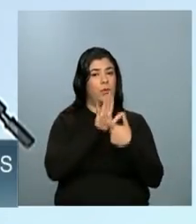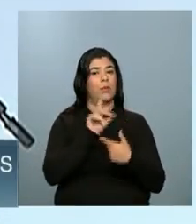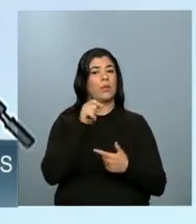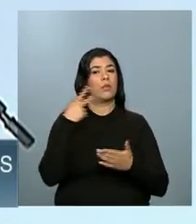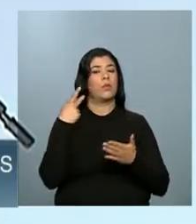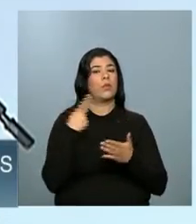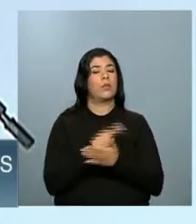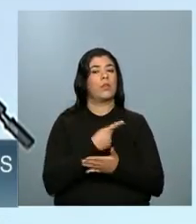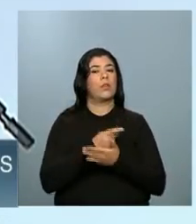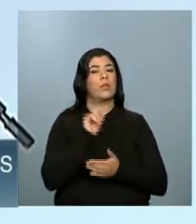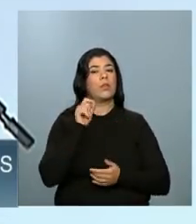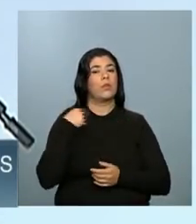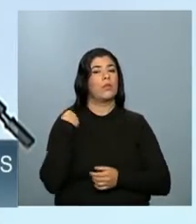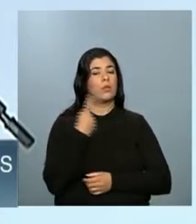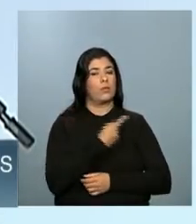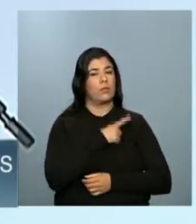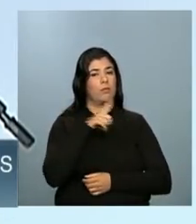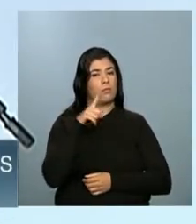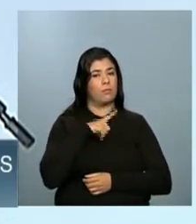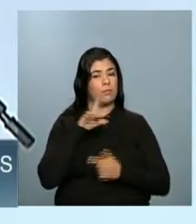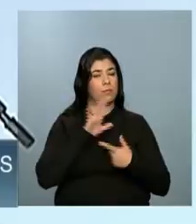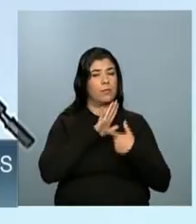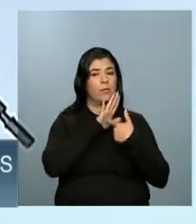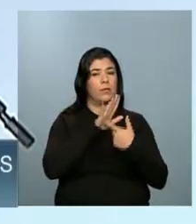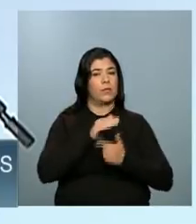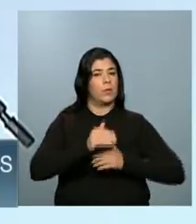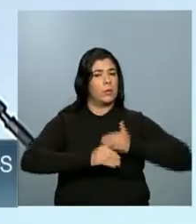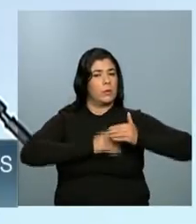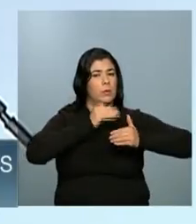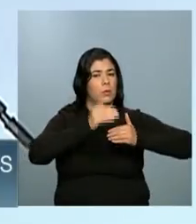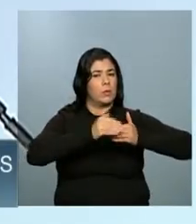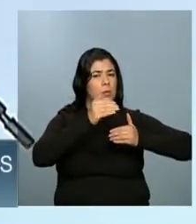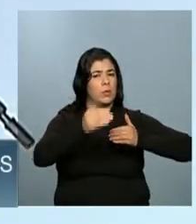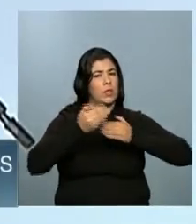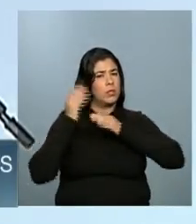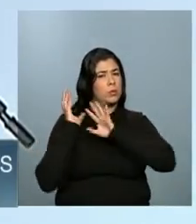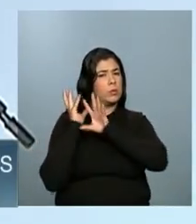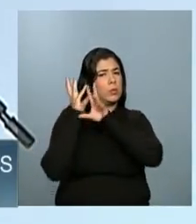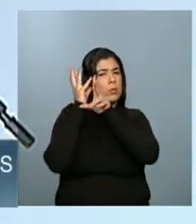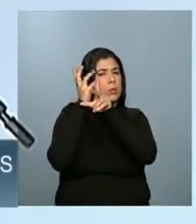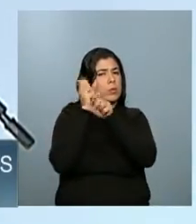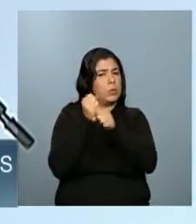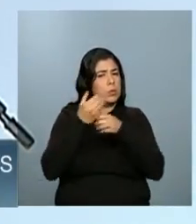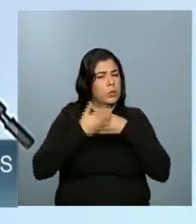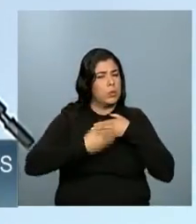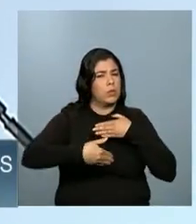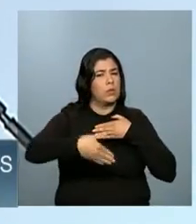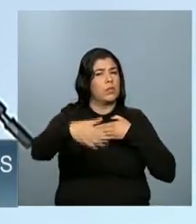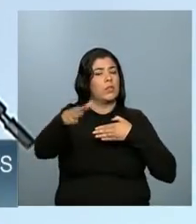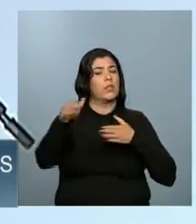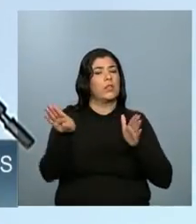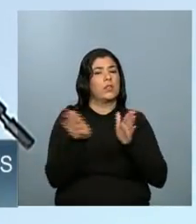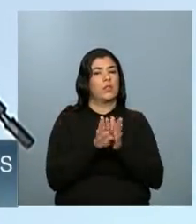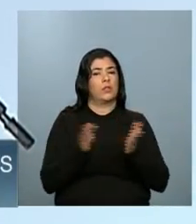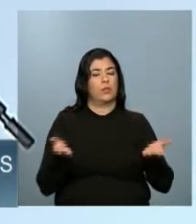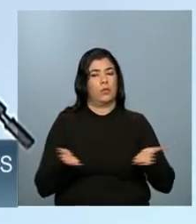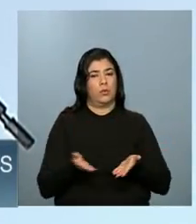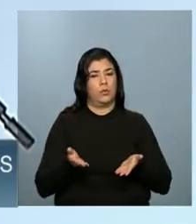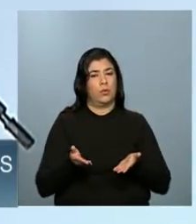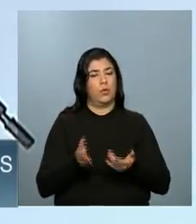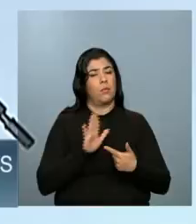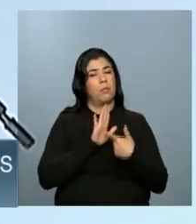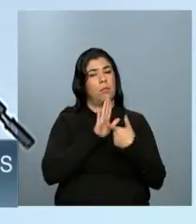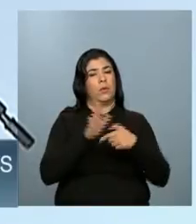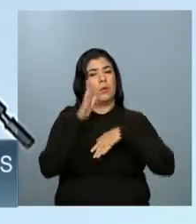aquilo que nós temos demonstrado ao longo dessa trajetória grande que nos trouxe até aqui. Todo o